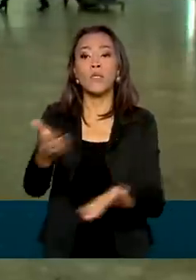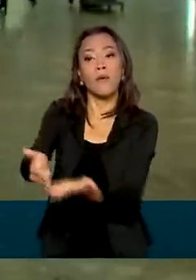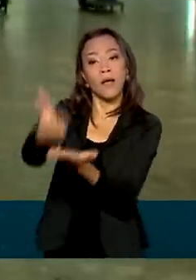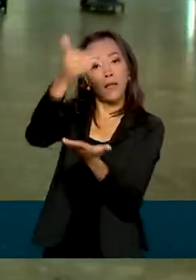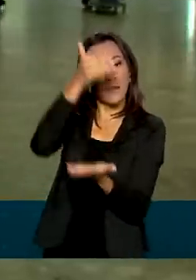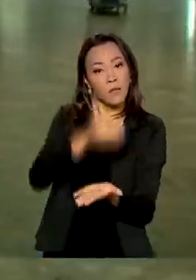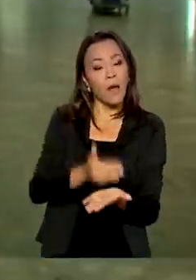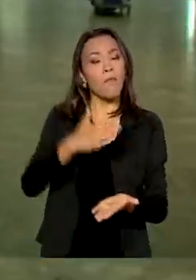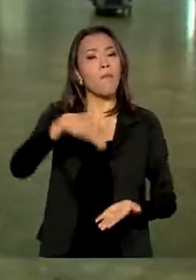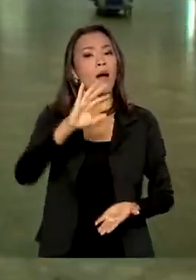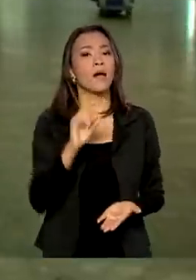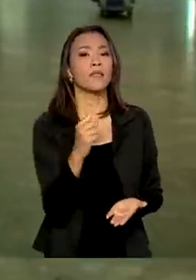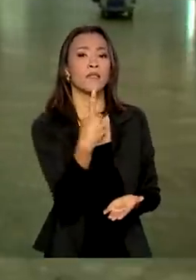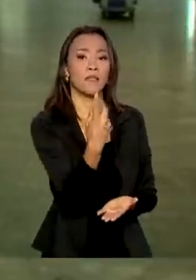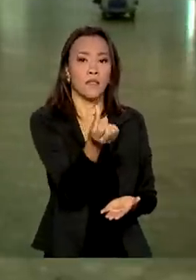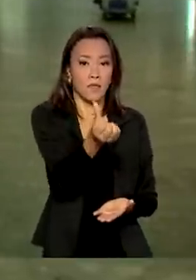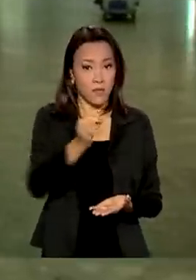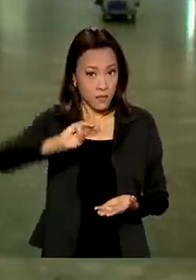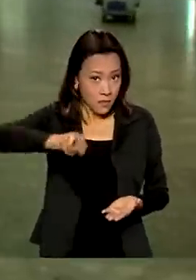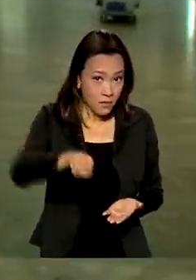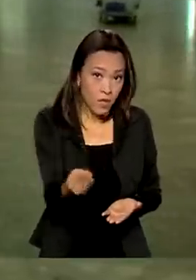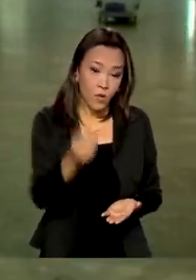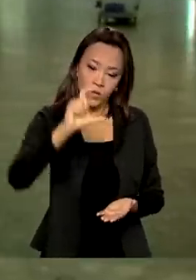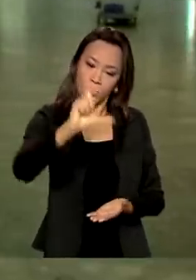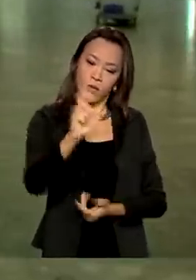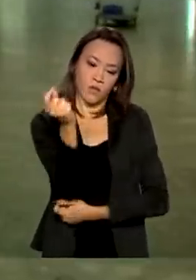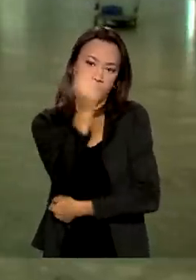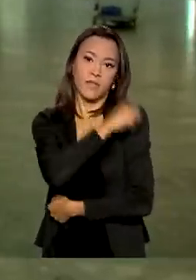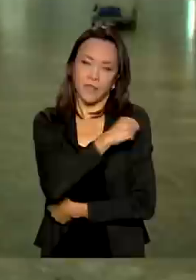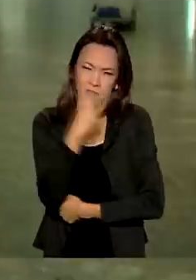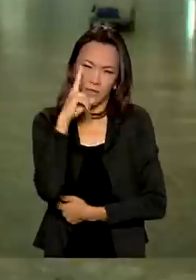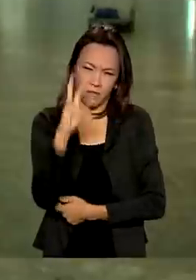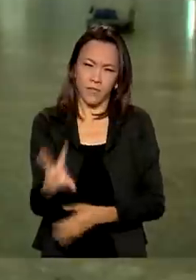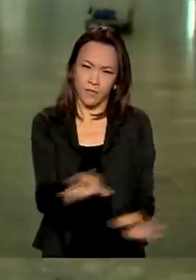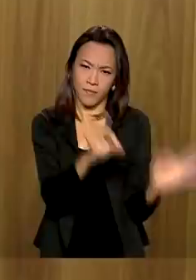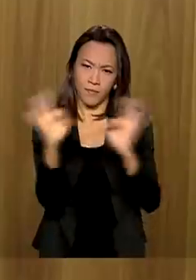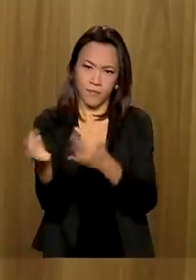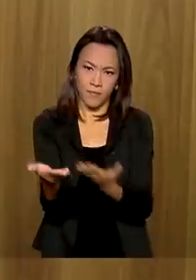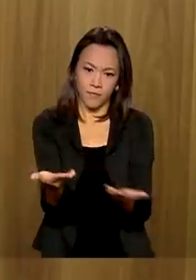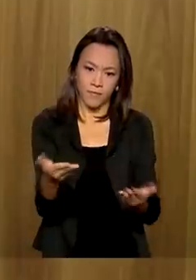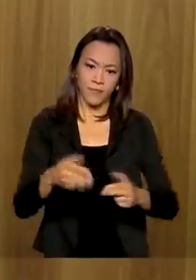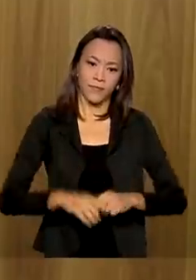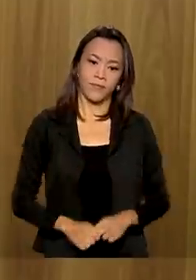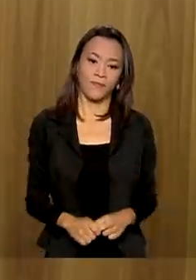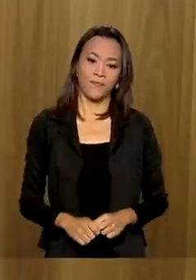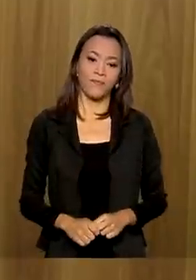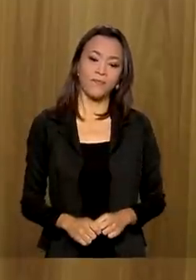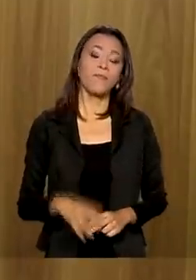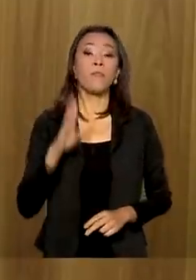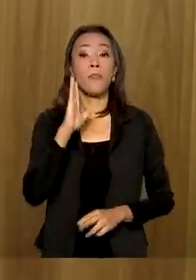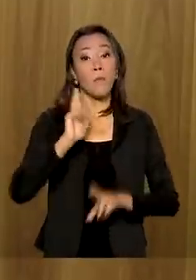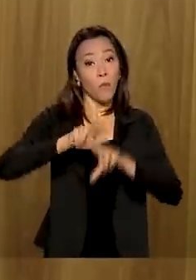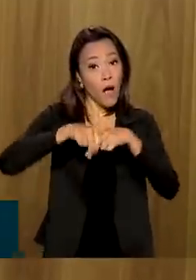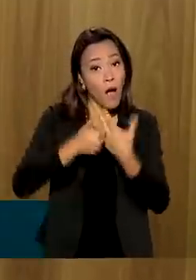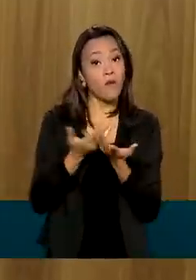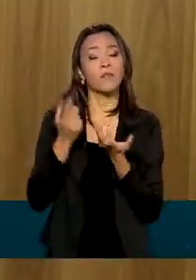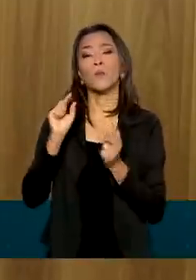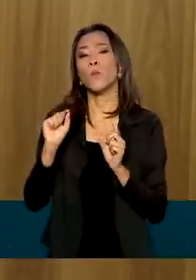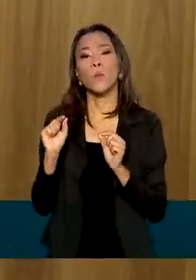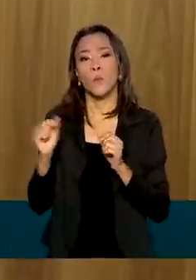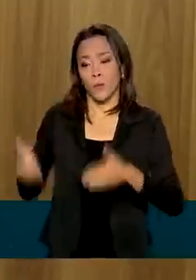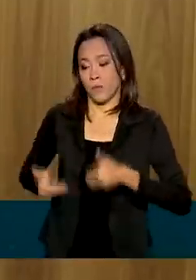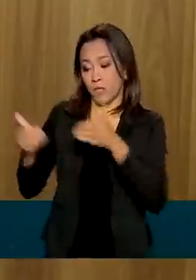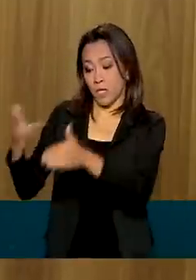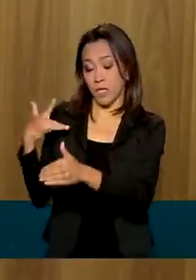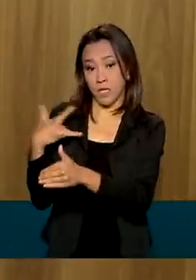mais de 16 milhões de doses de vacinas. Vamos ver. Em função das negociações que o Ministério tem